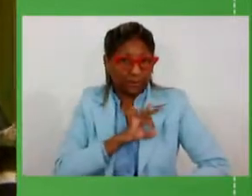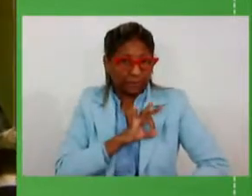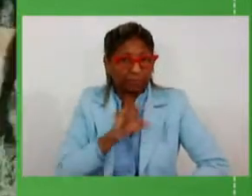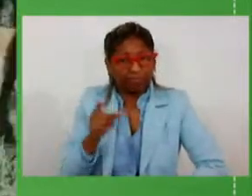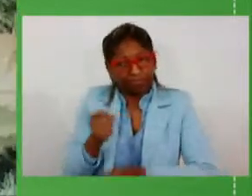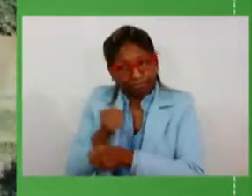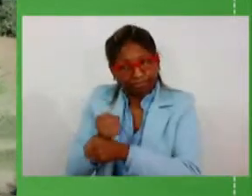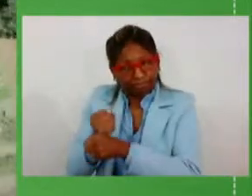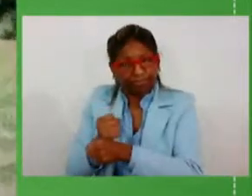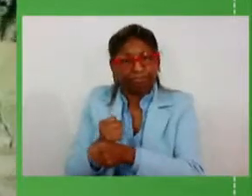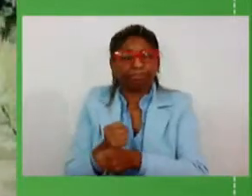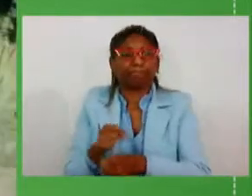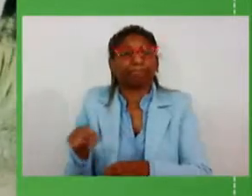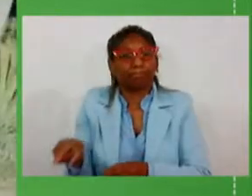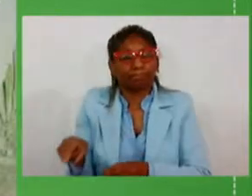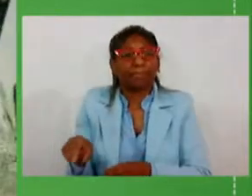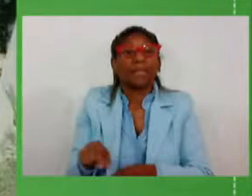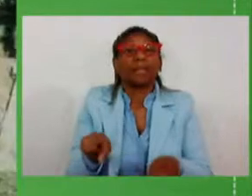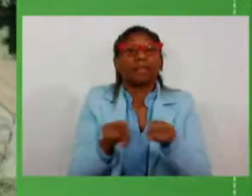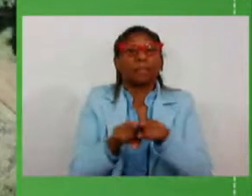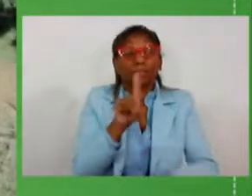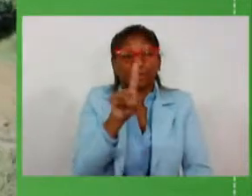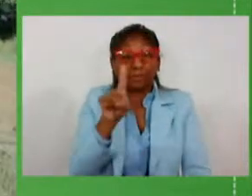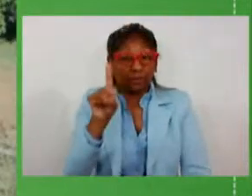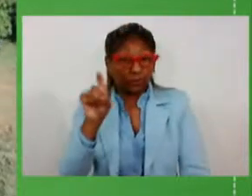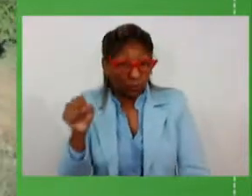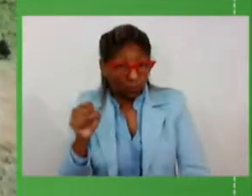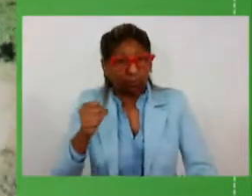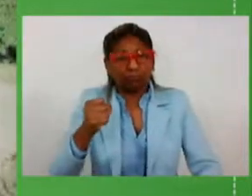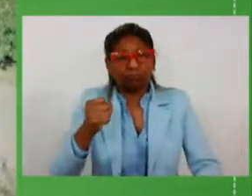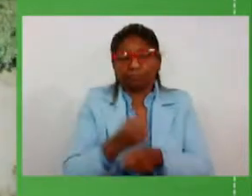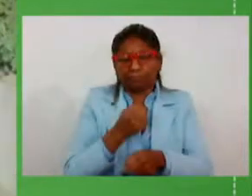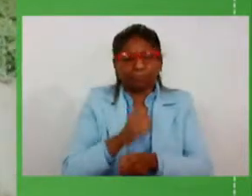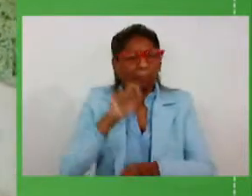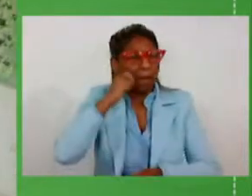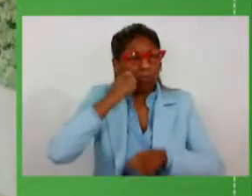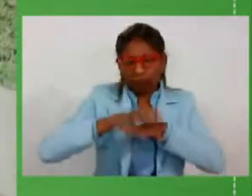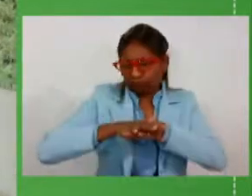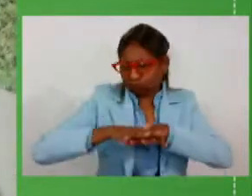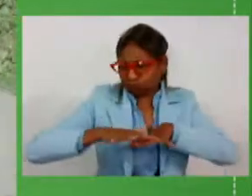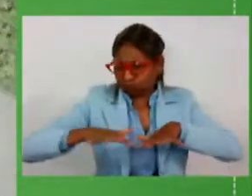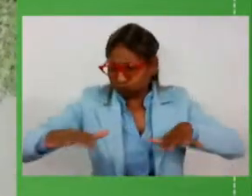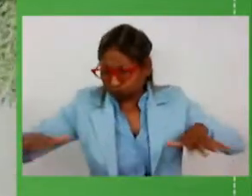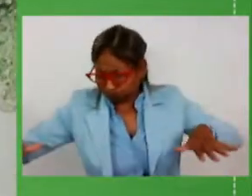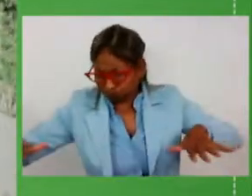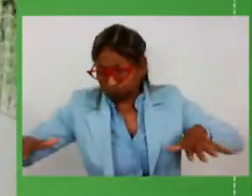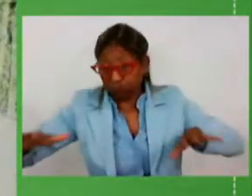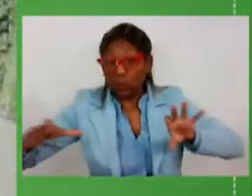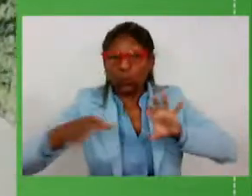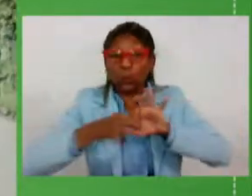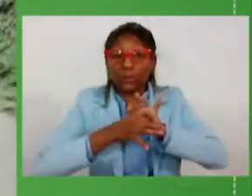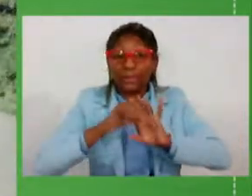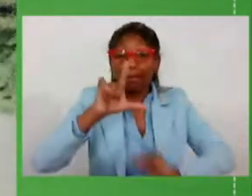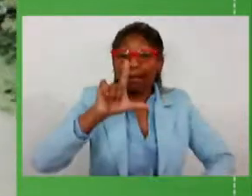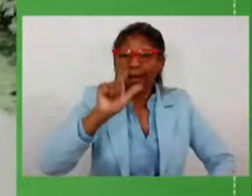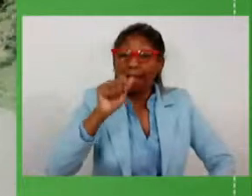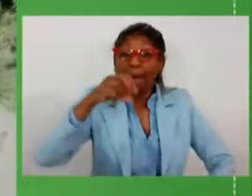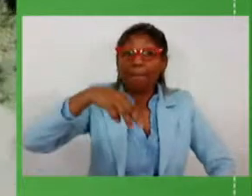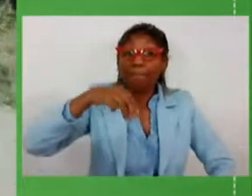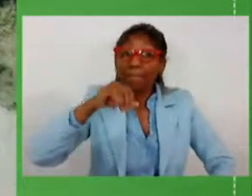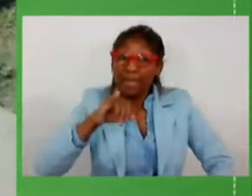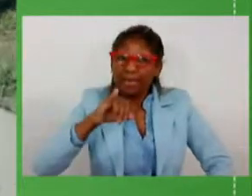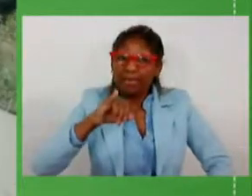Além disso, a 118 vai ser pavimentada na ligação com o LAMI. São 17 milhões de reais